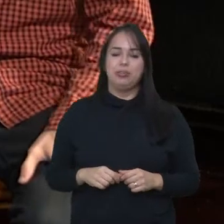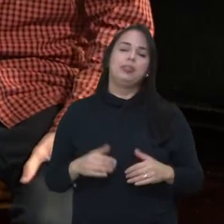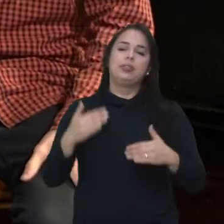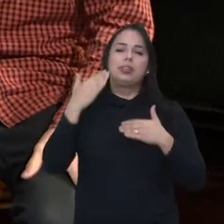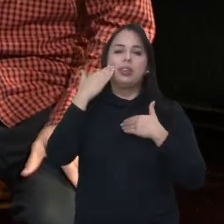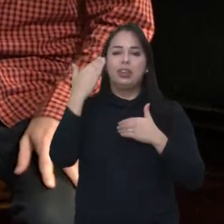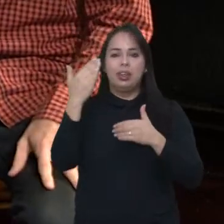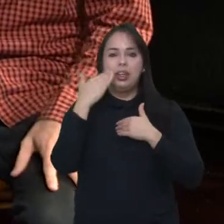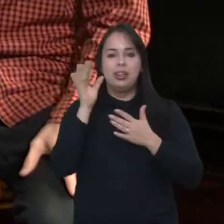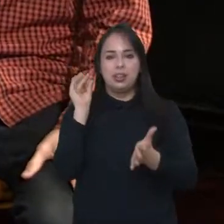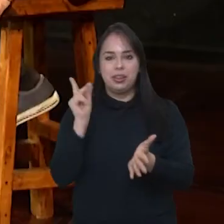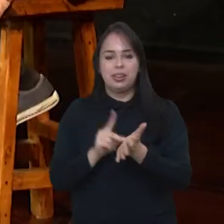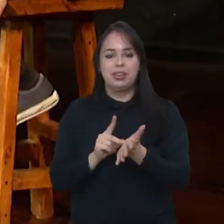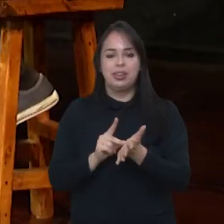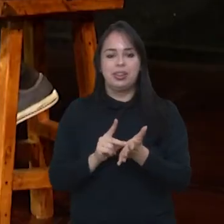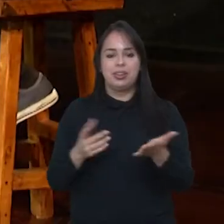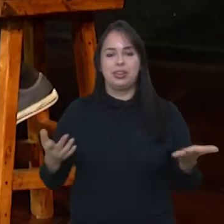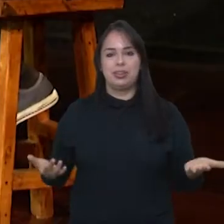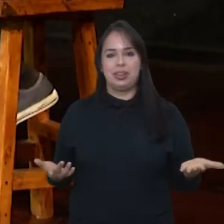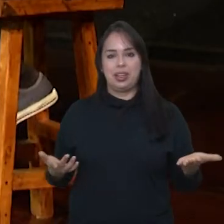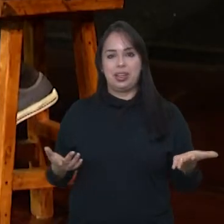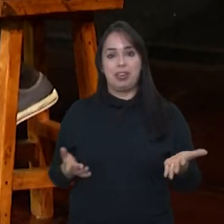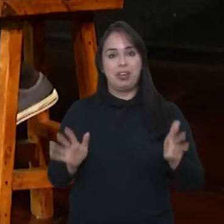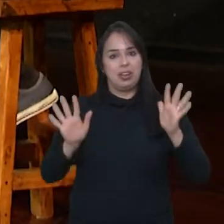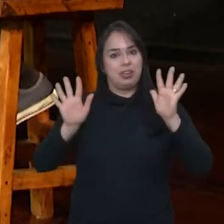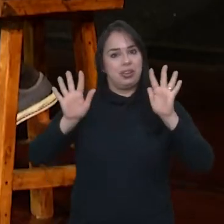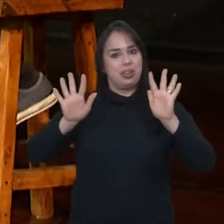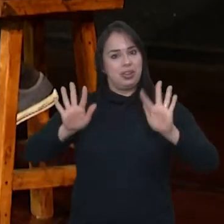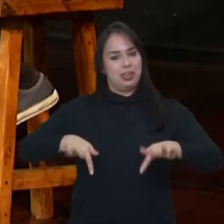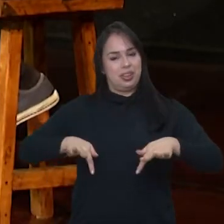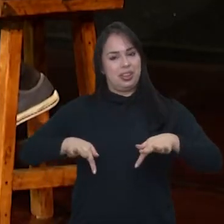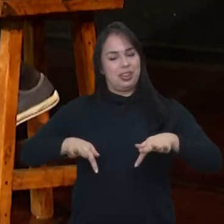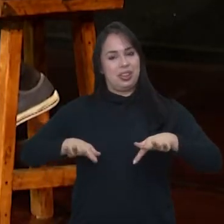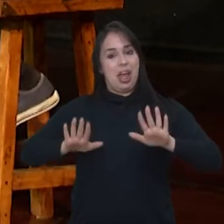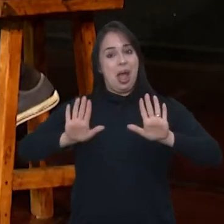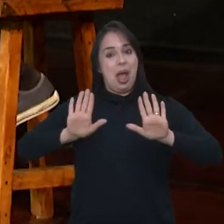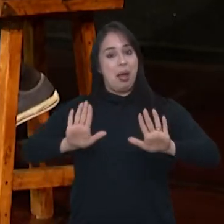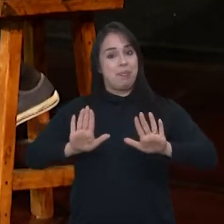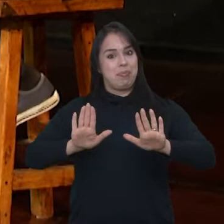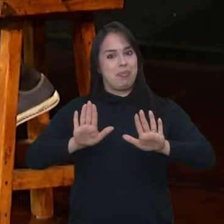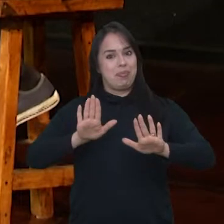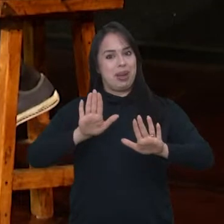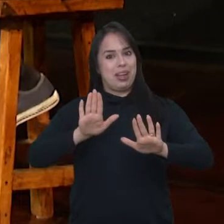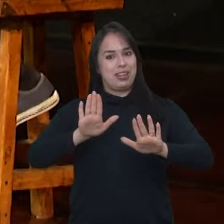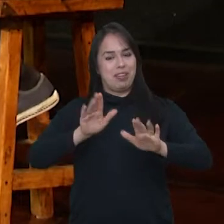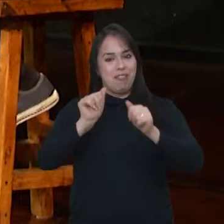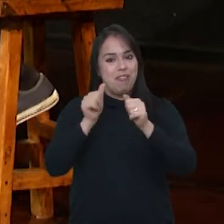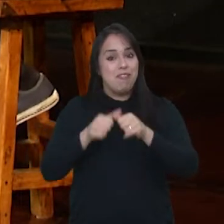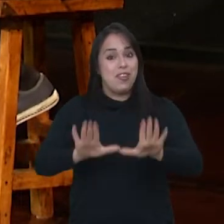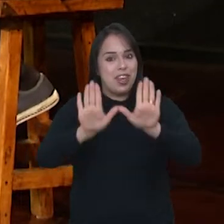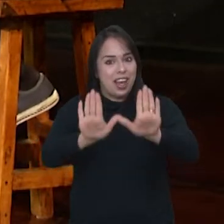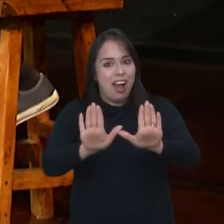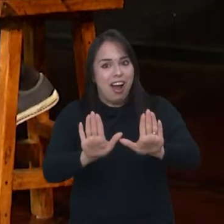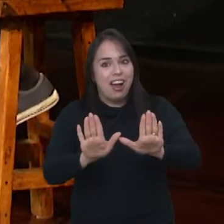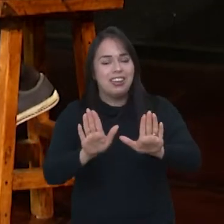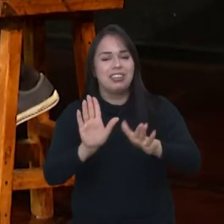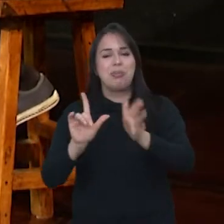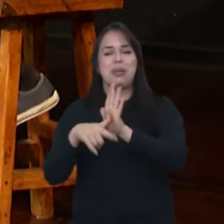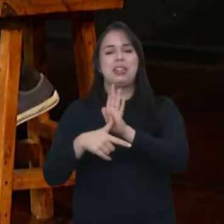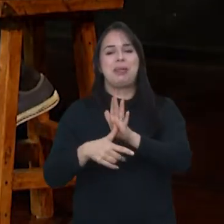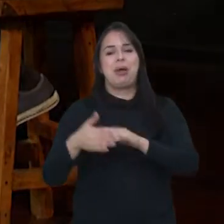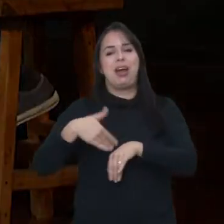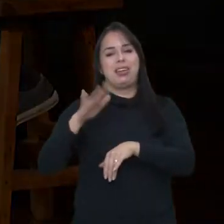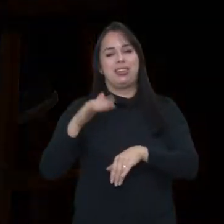Obrigada mesmo. A gente vai ficando por aqui, mas não saia daí, porque tem muito mais ainda.